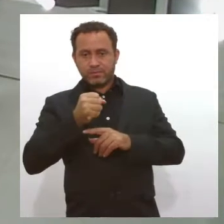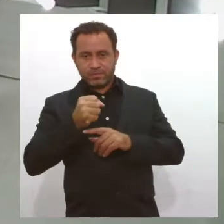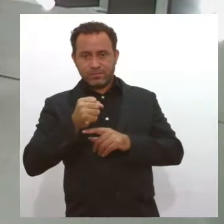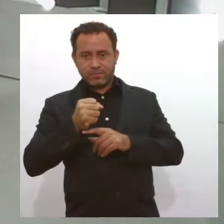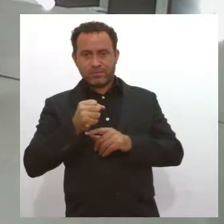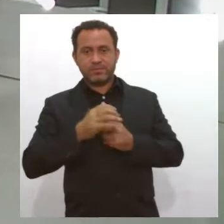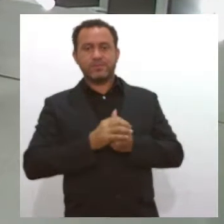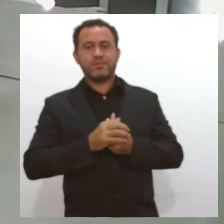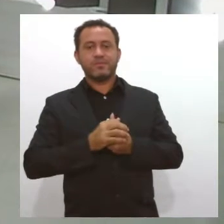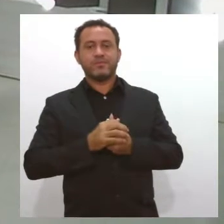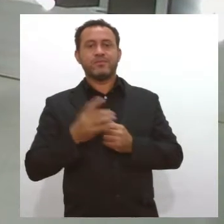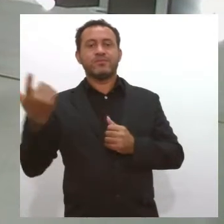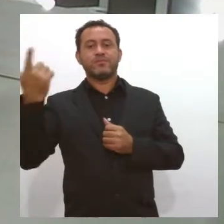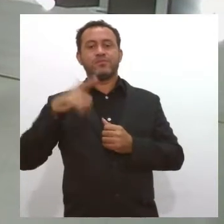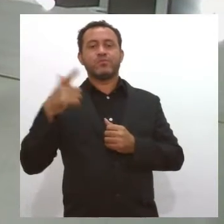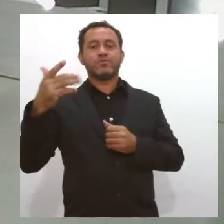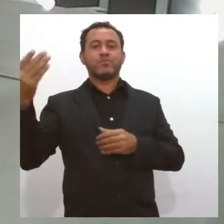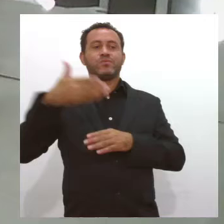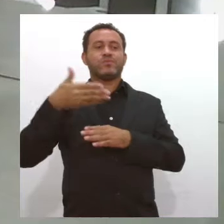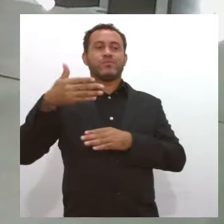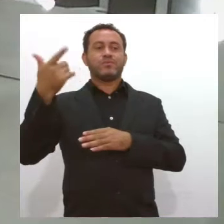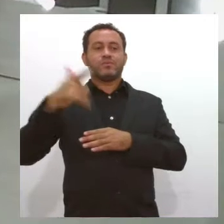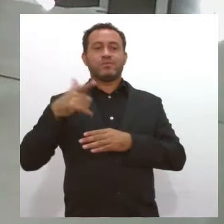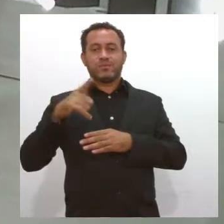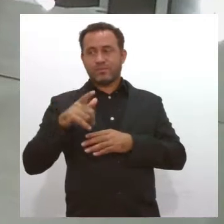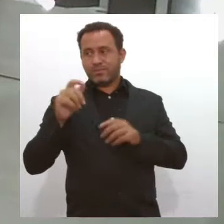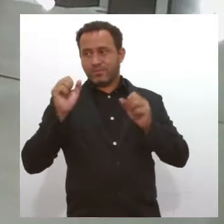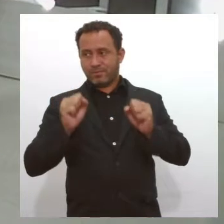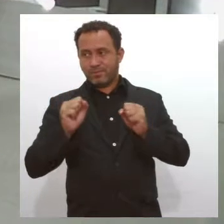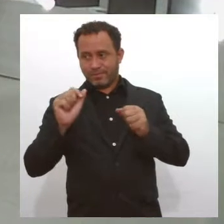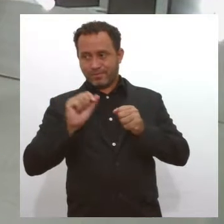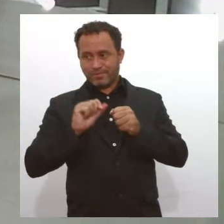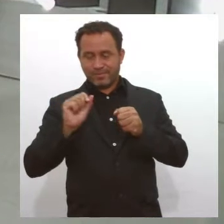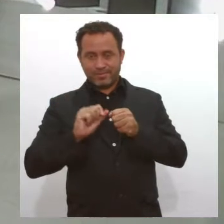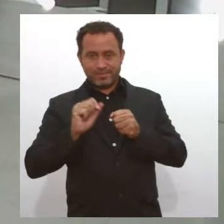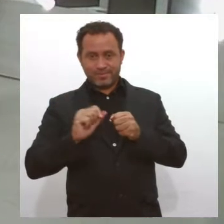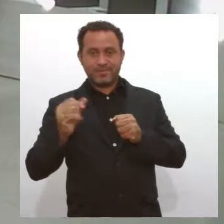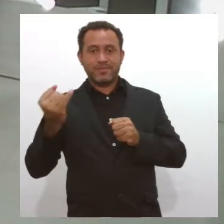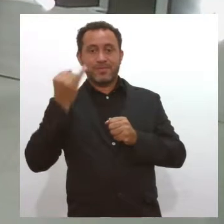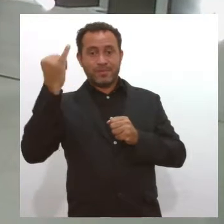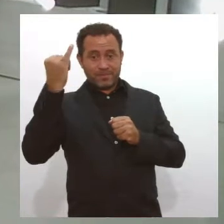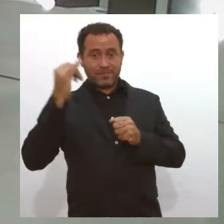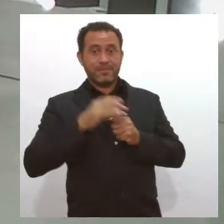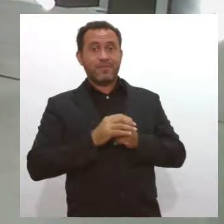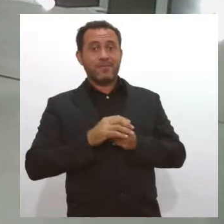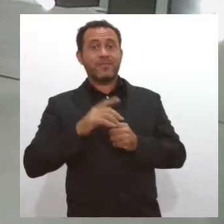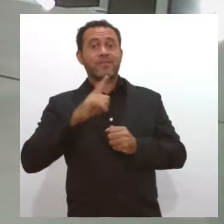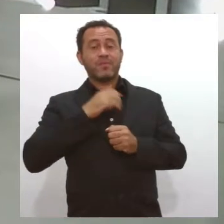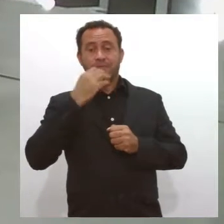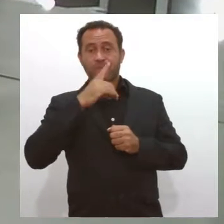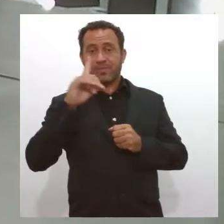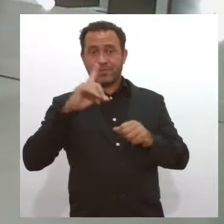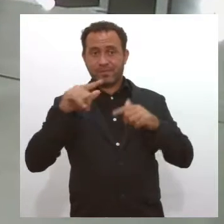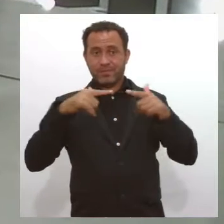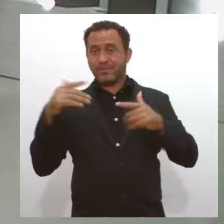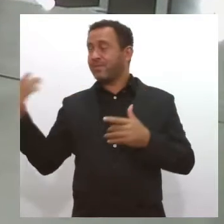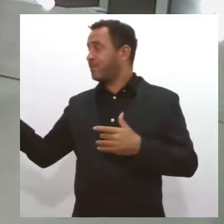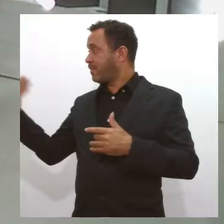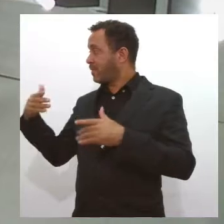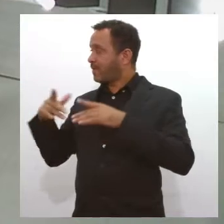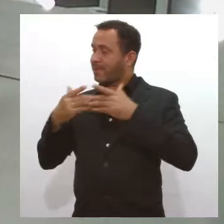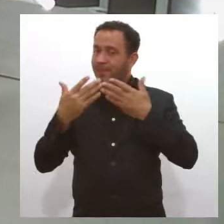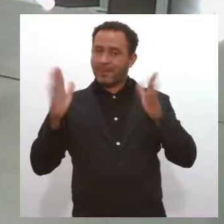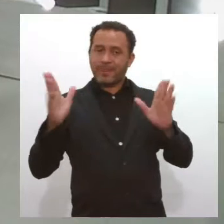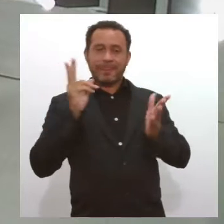você novamente aqui no nosso jornal, para estar falando de um assunto tão importante como esse. Tenha um bom dia de trabalho e as portas da TVA